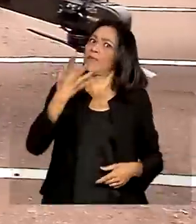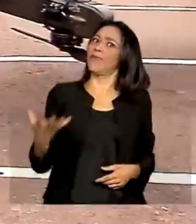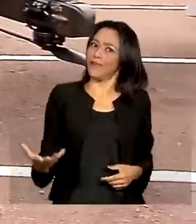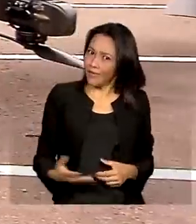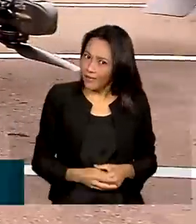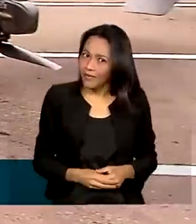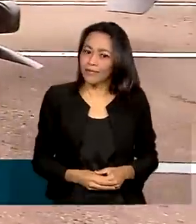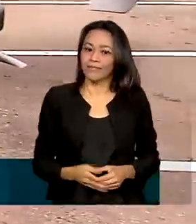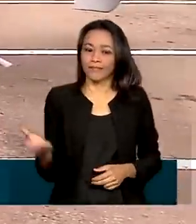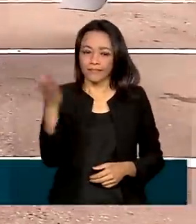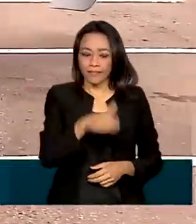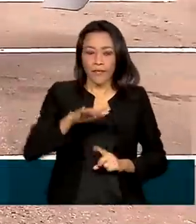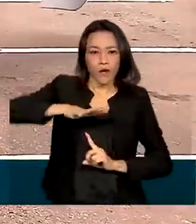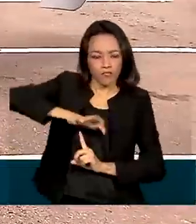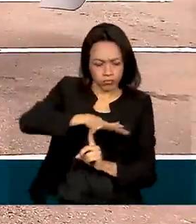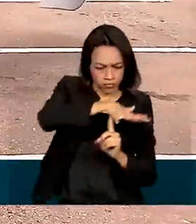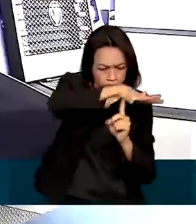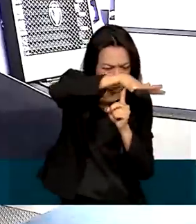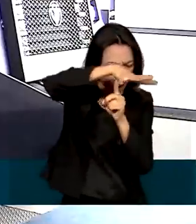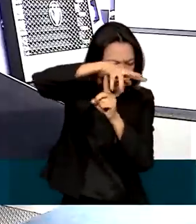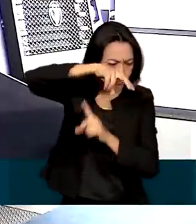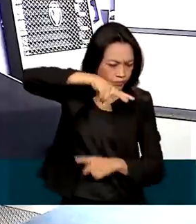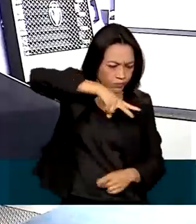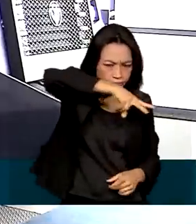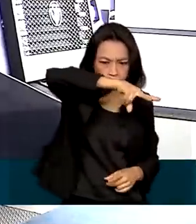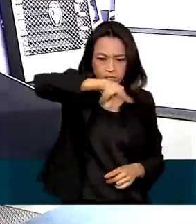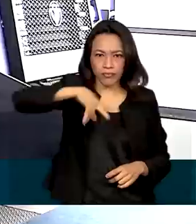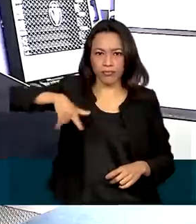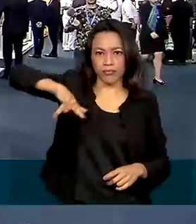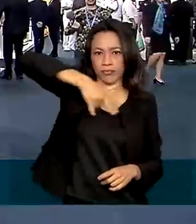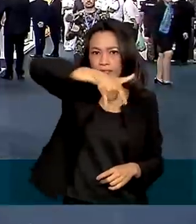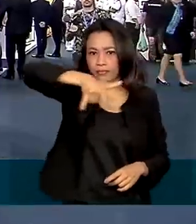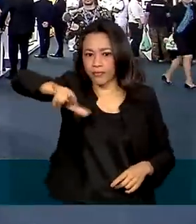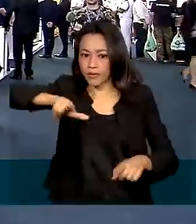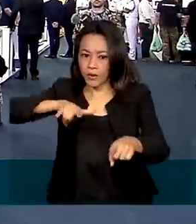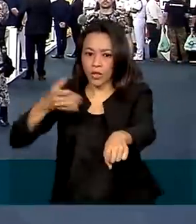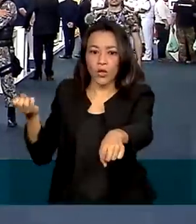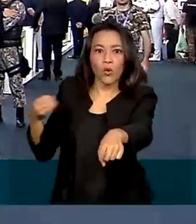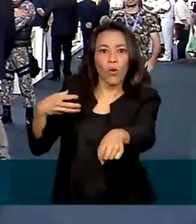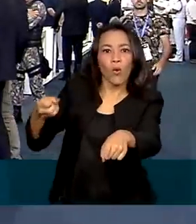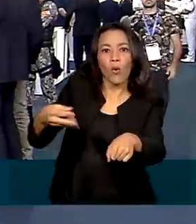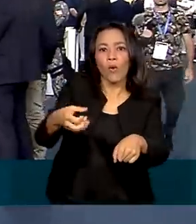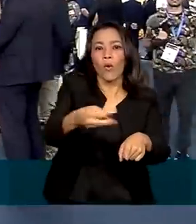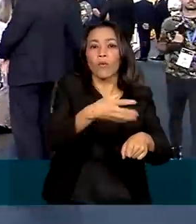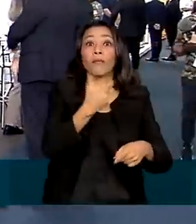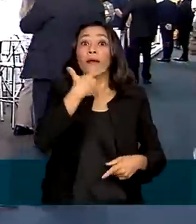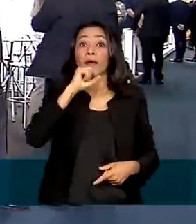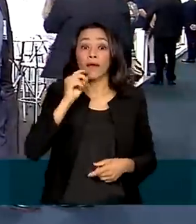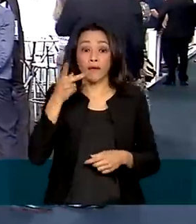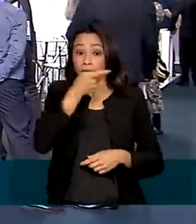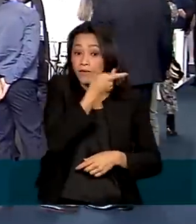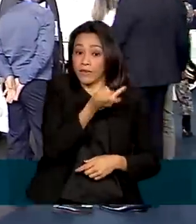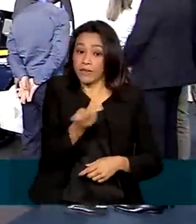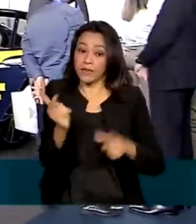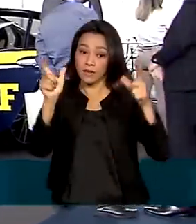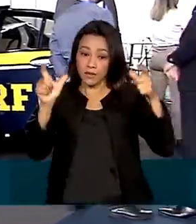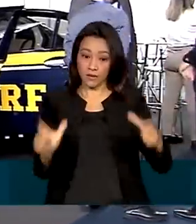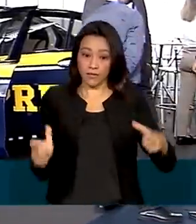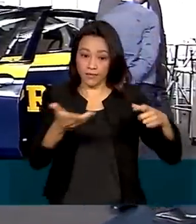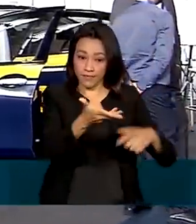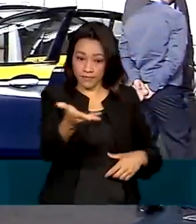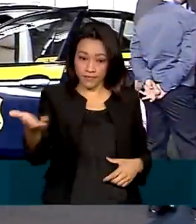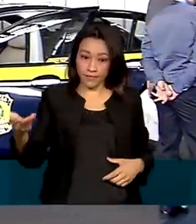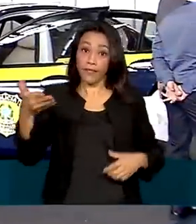Drones de mapeamento e vigilância, algumas das inovações que estão ao alcance de quem visita a Mostra BID Brasil,